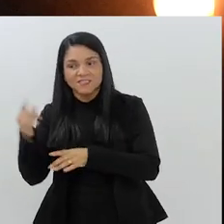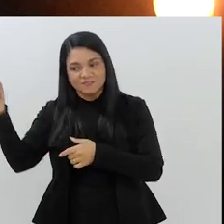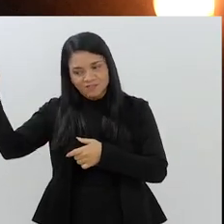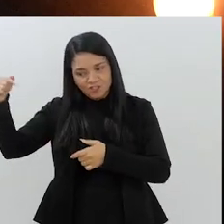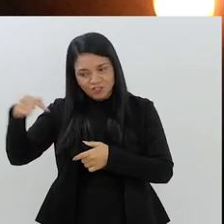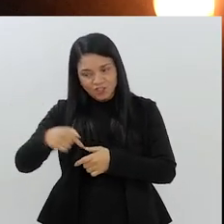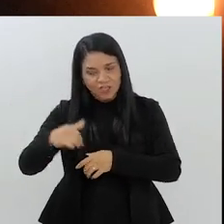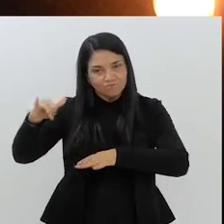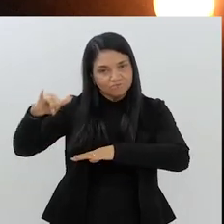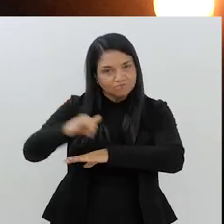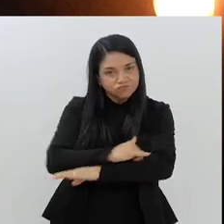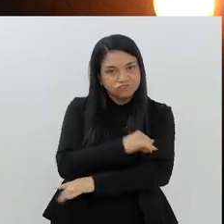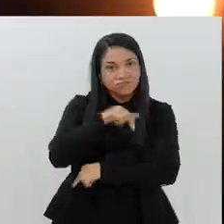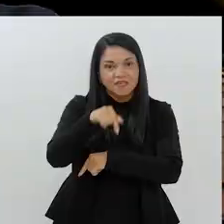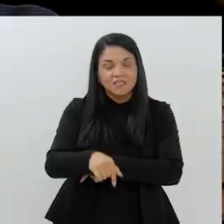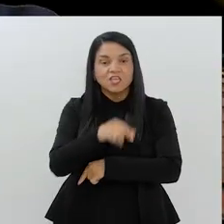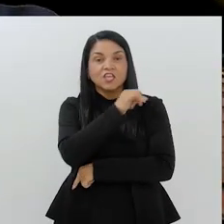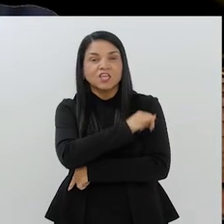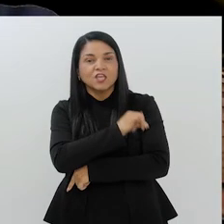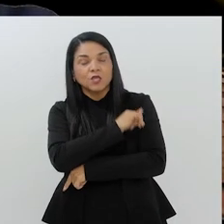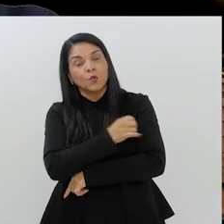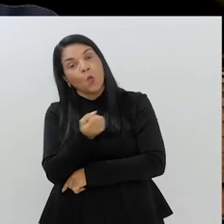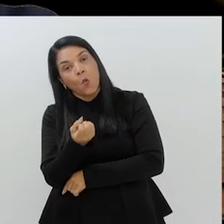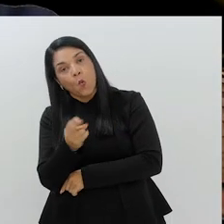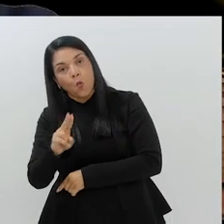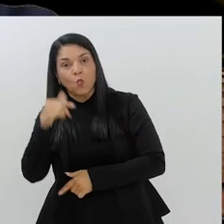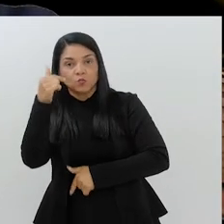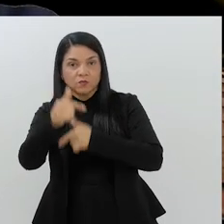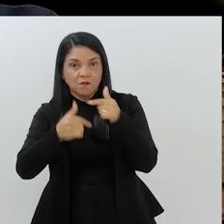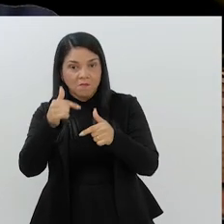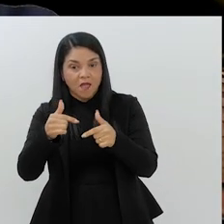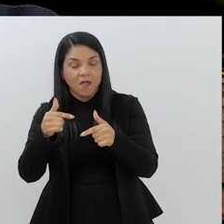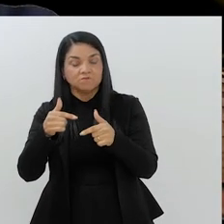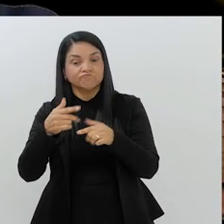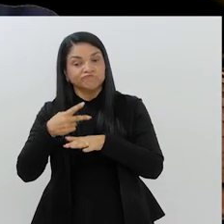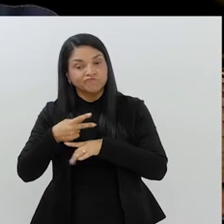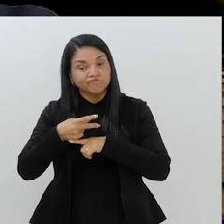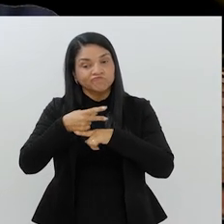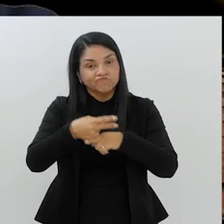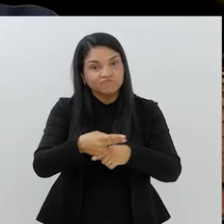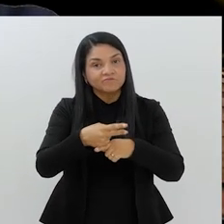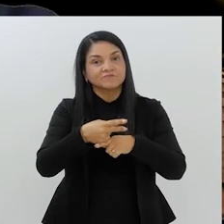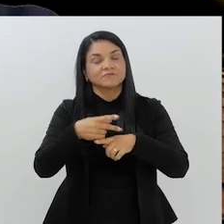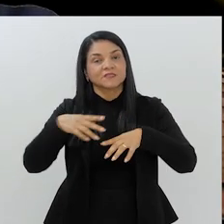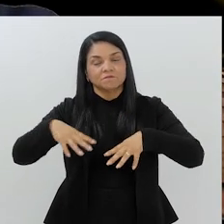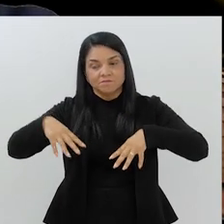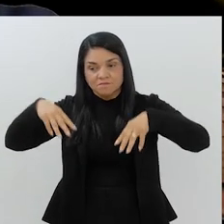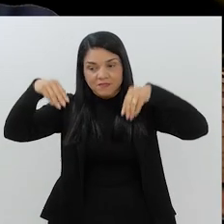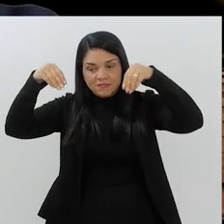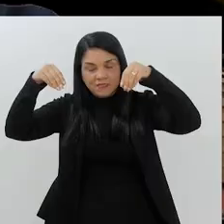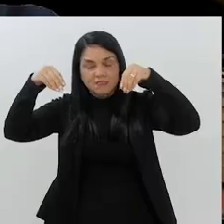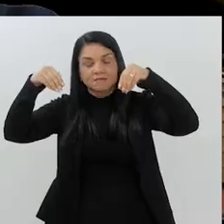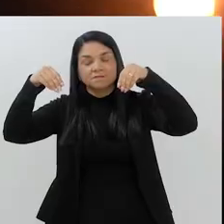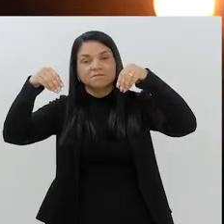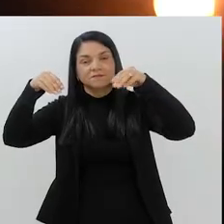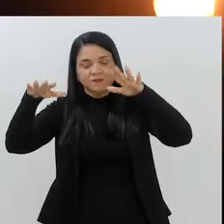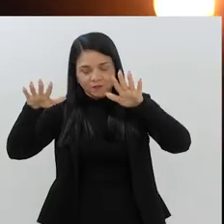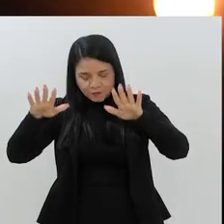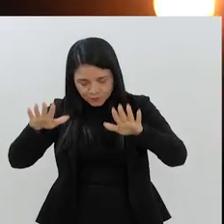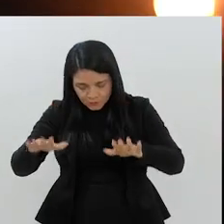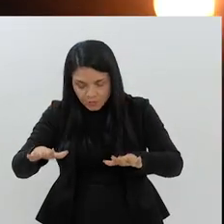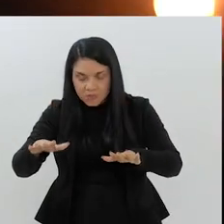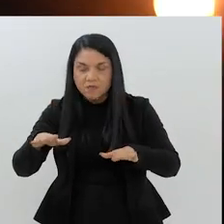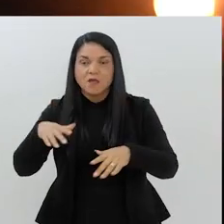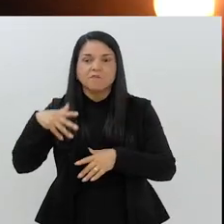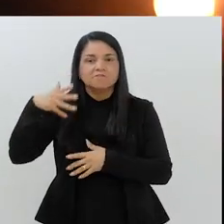muçulmanos que vêm ao Rio por turismo ou a trabalho, vão à nossa mesquita para rezar, enfim,